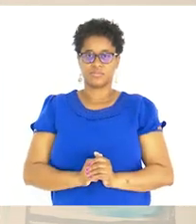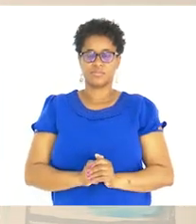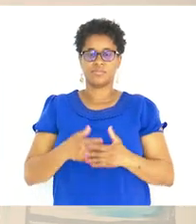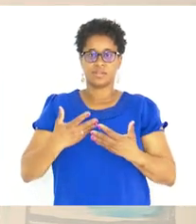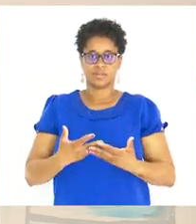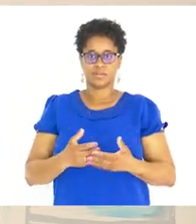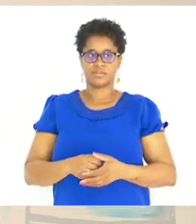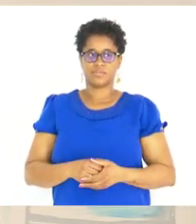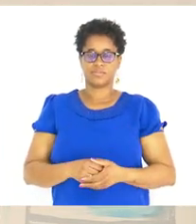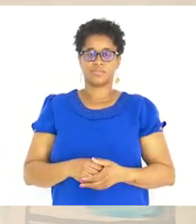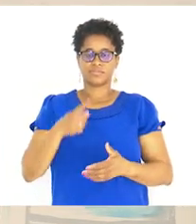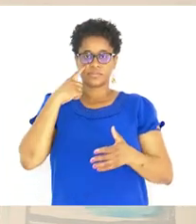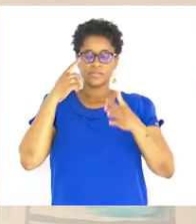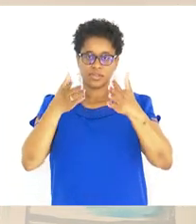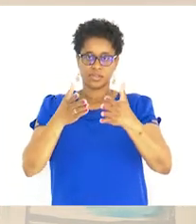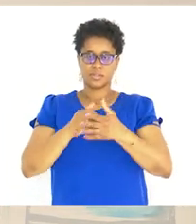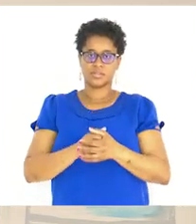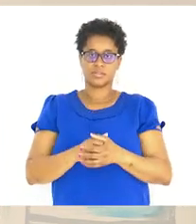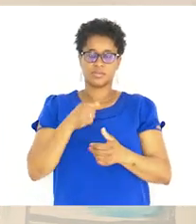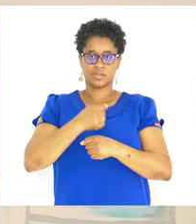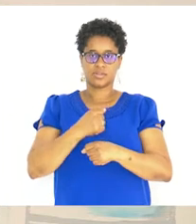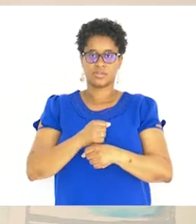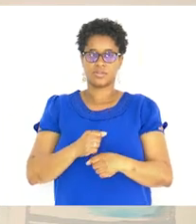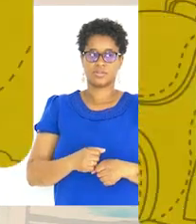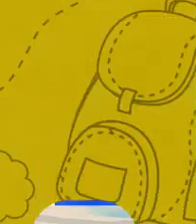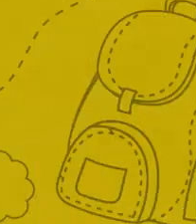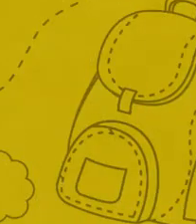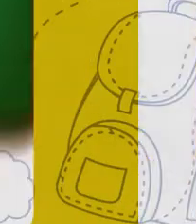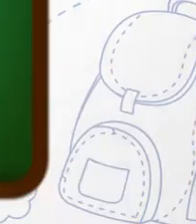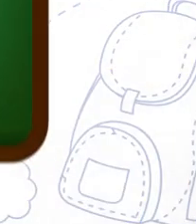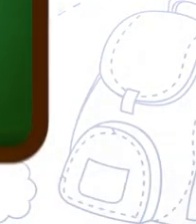Agora Atenção Ao exercício